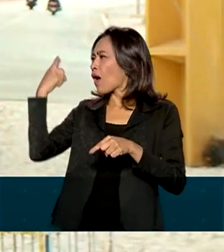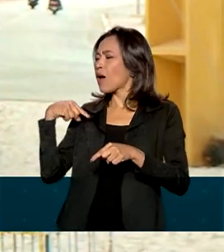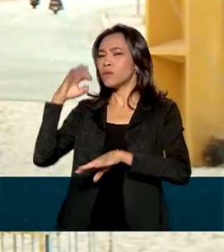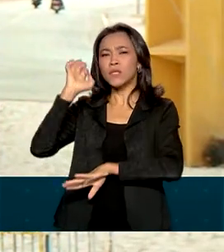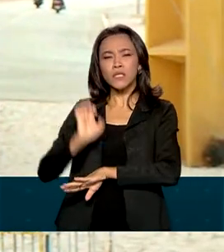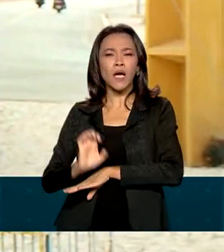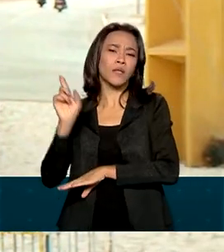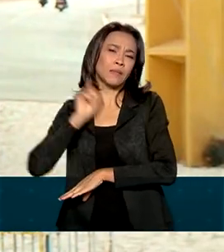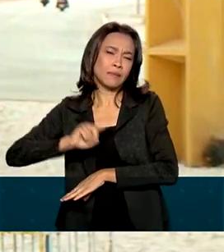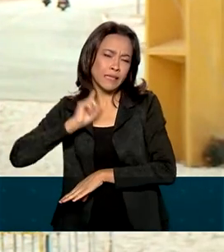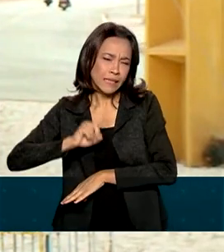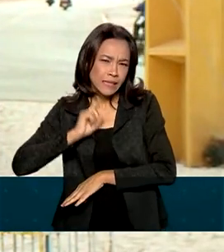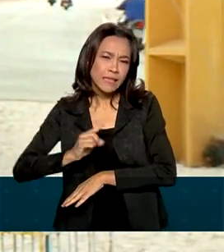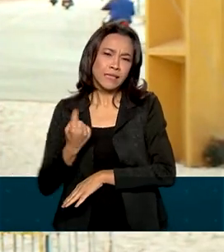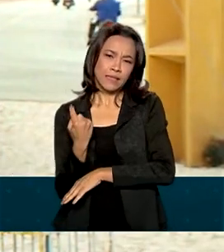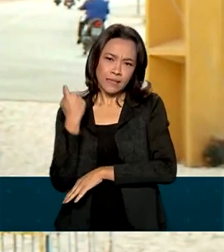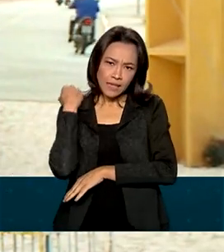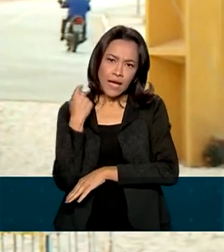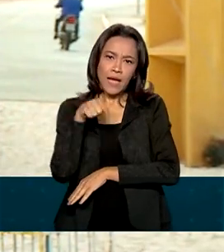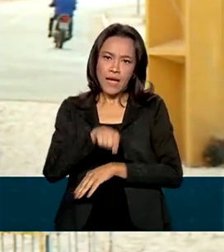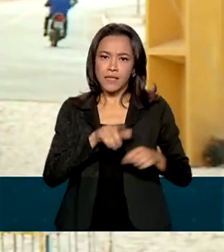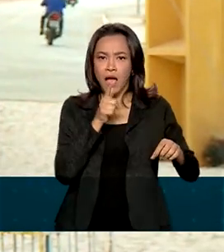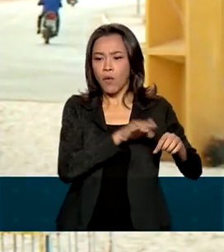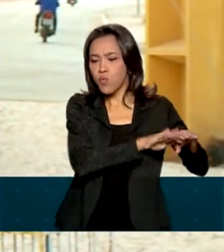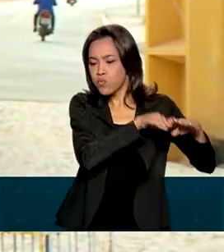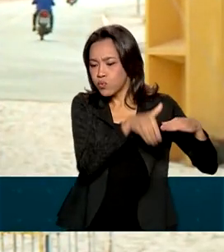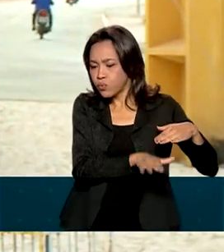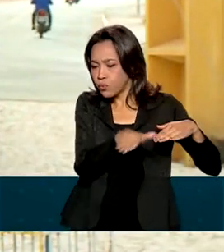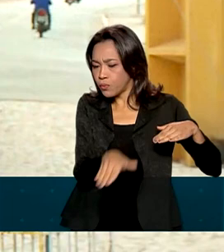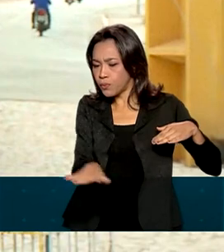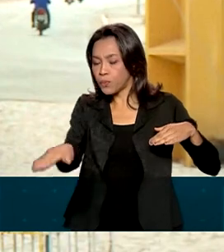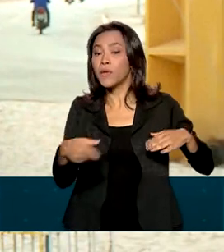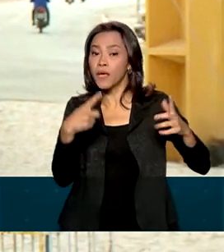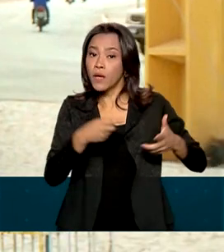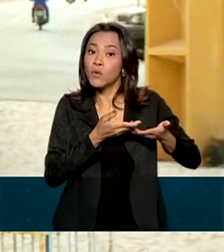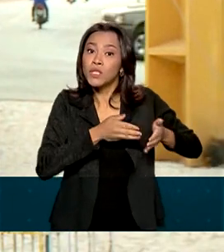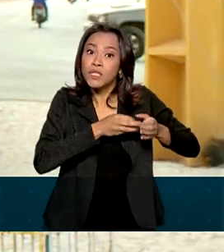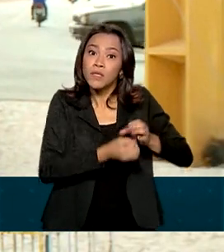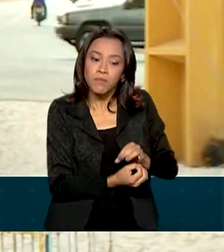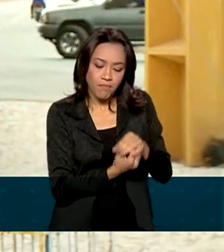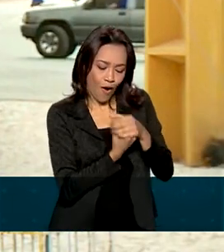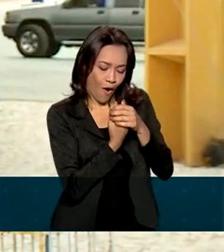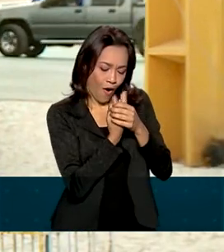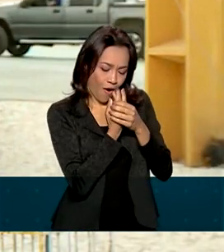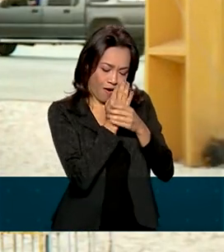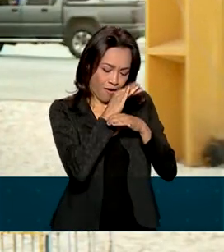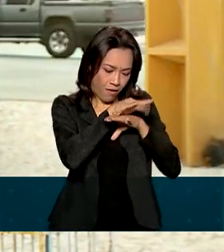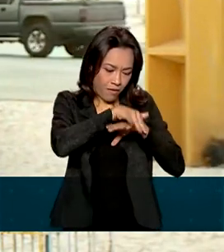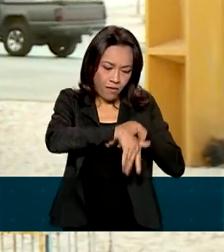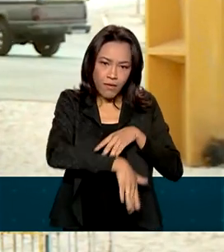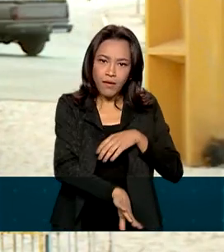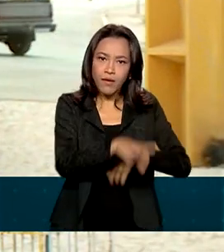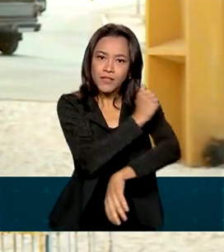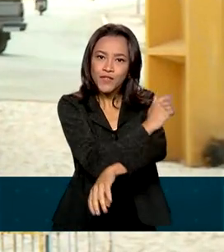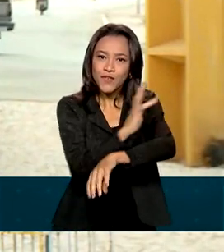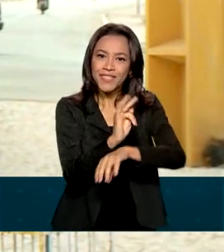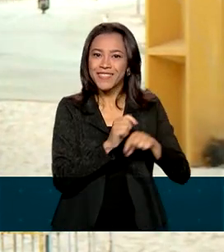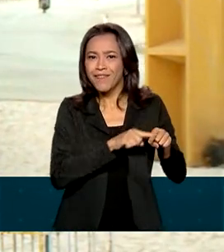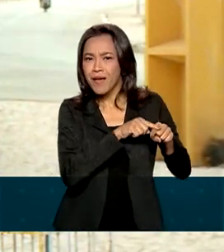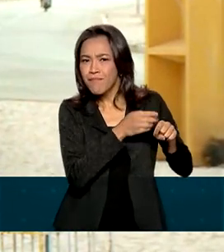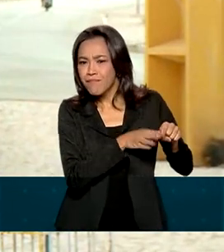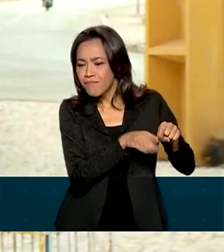em Minas Gerais, na Serra da Canastra, onde está a nascente do Rio São Francisco, e vai prosseguir por 10 dias em vários locais do Brasil.